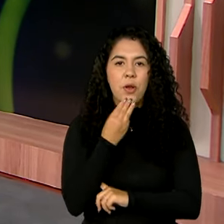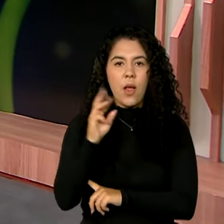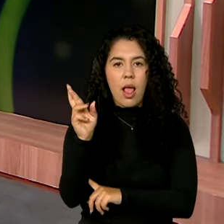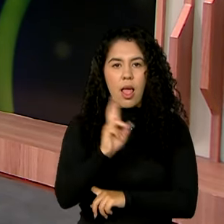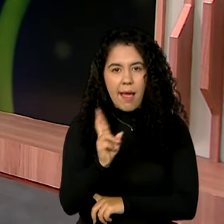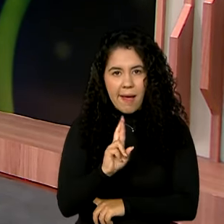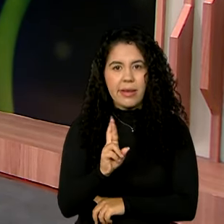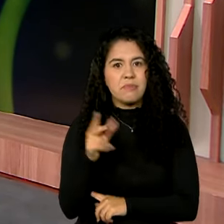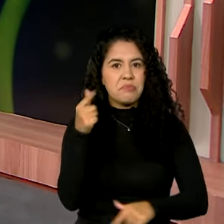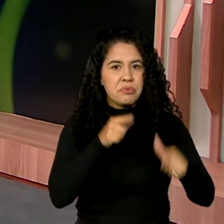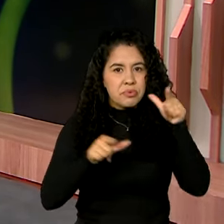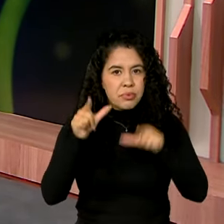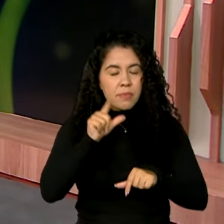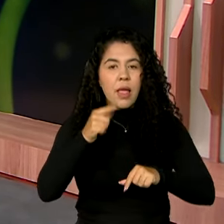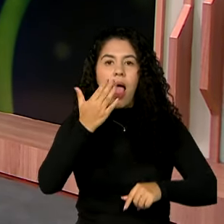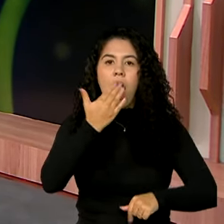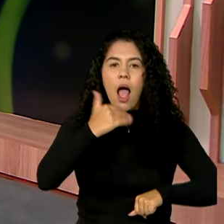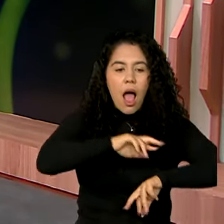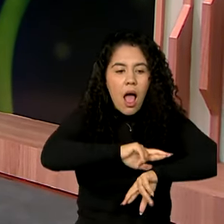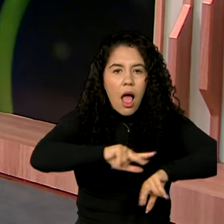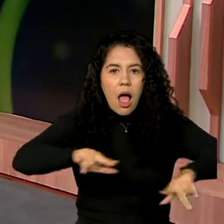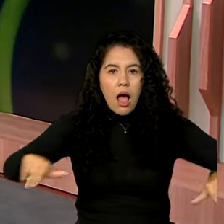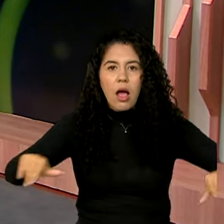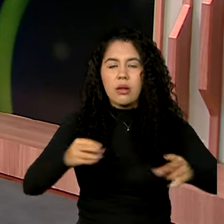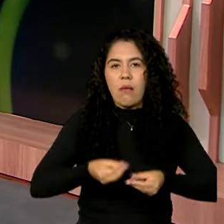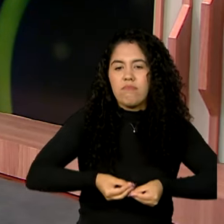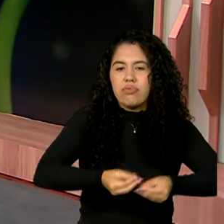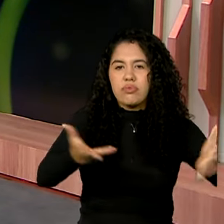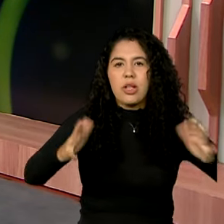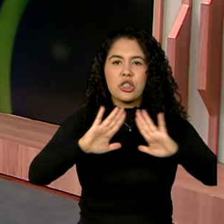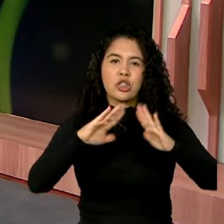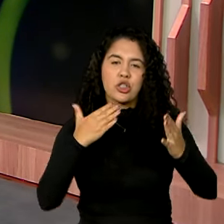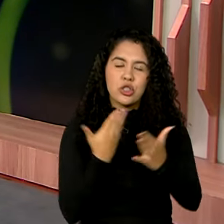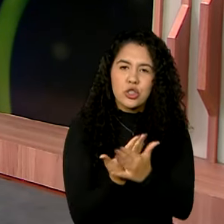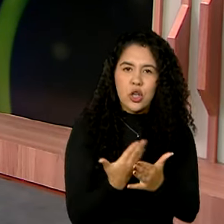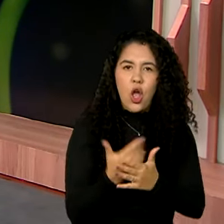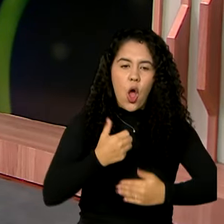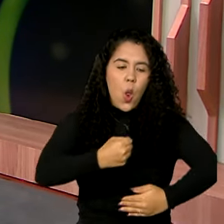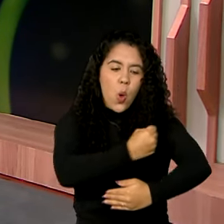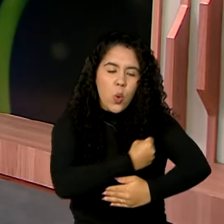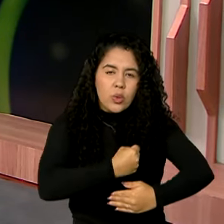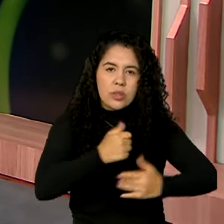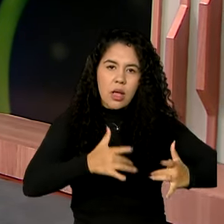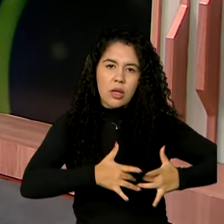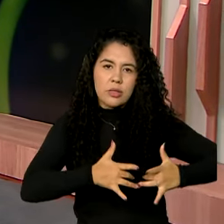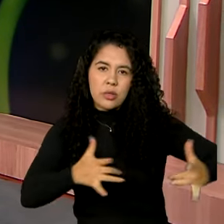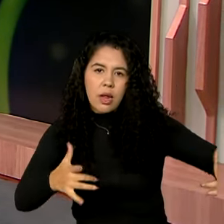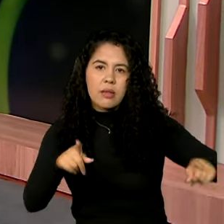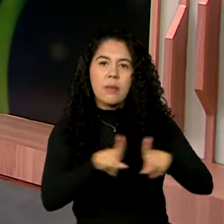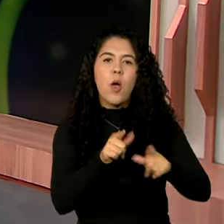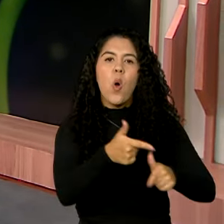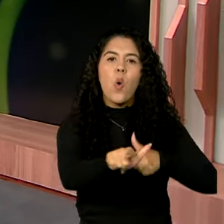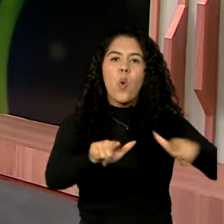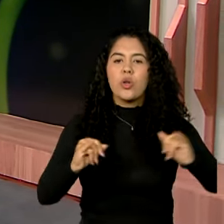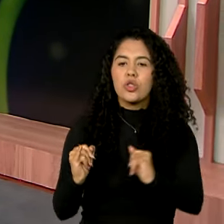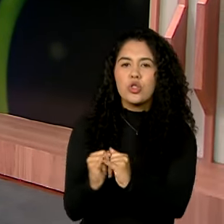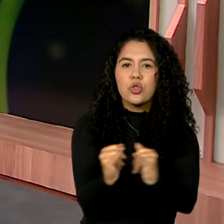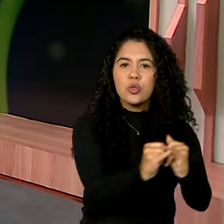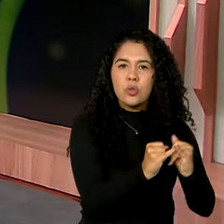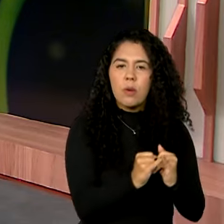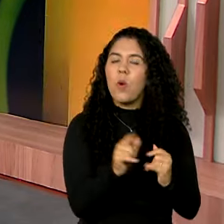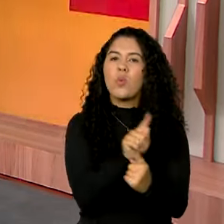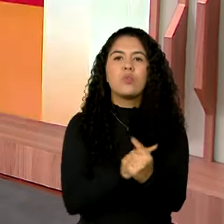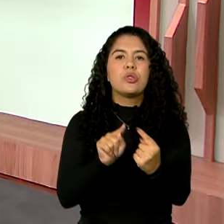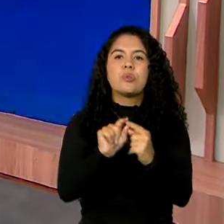produziram. E esses alimentos foram distribuídos para escolas, cozinhas solidárias e outras instituições de combate